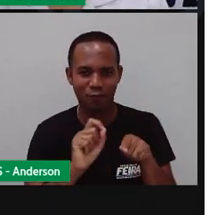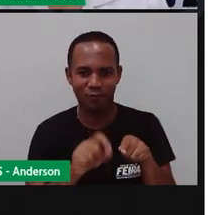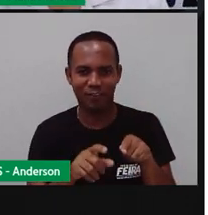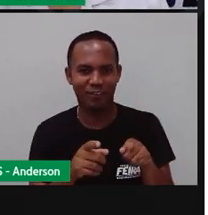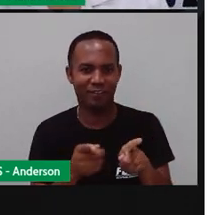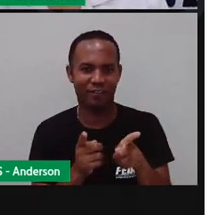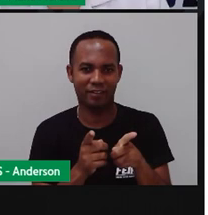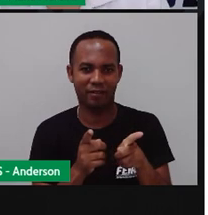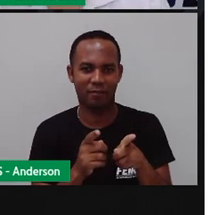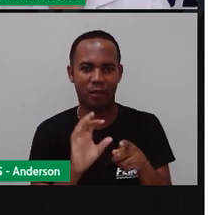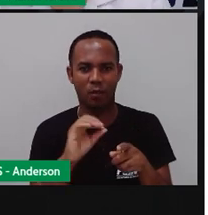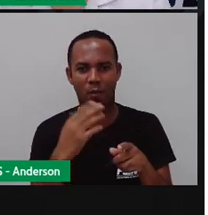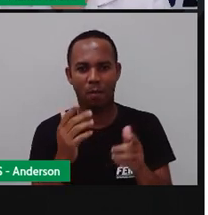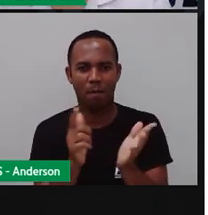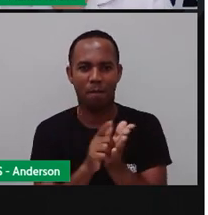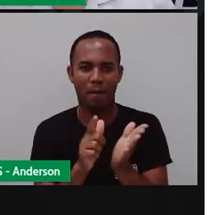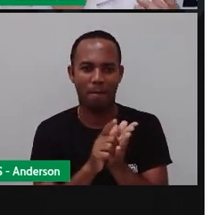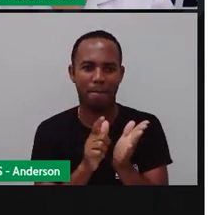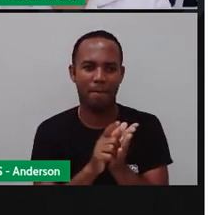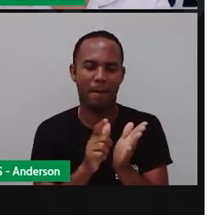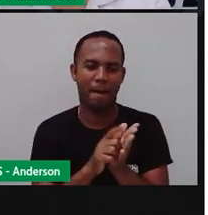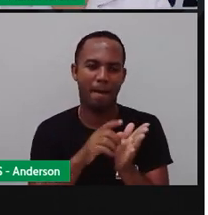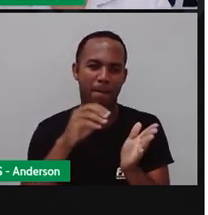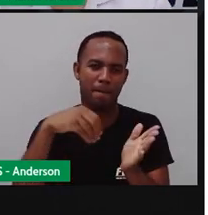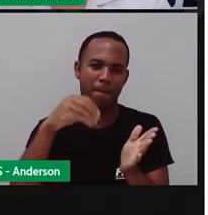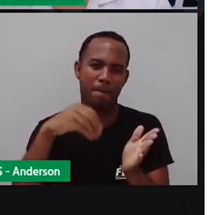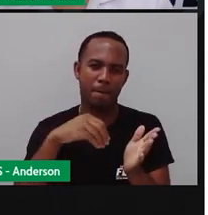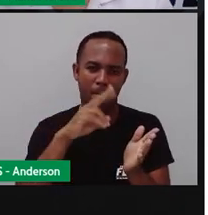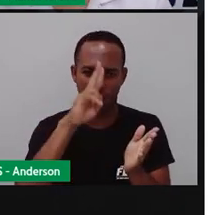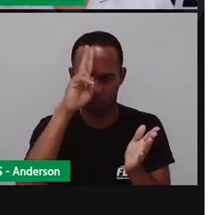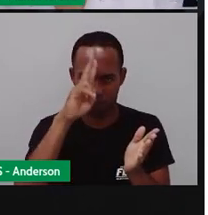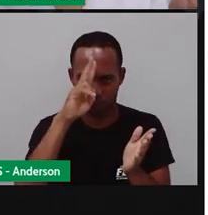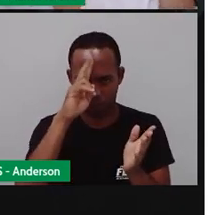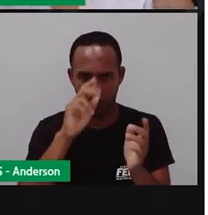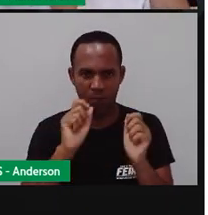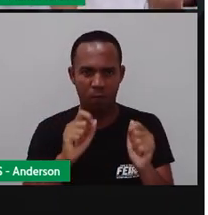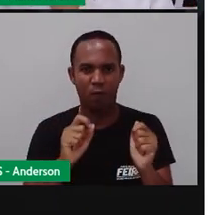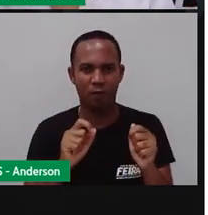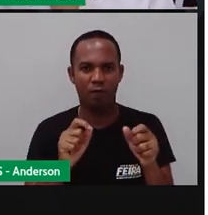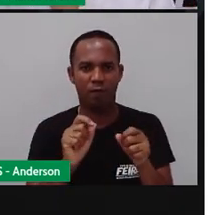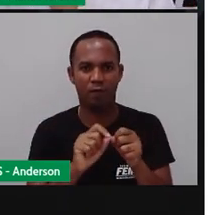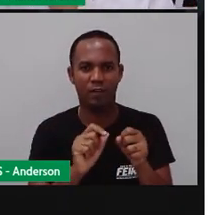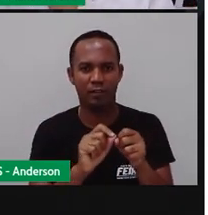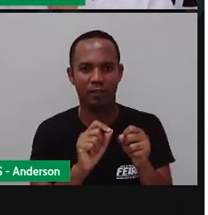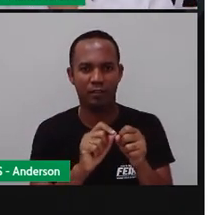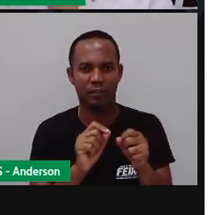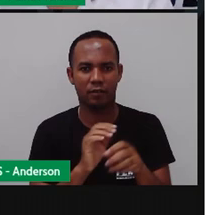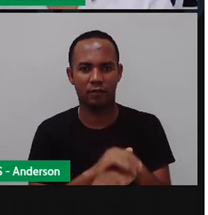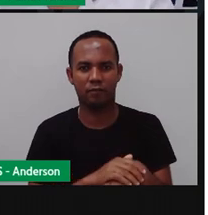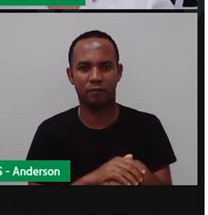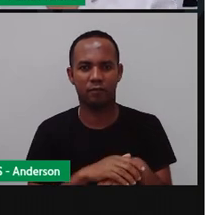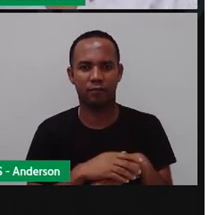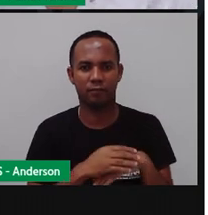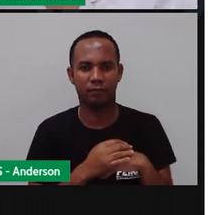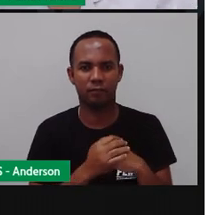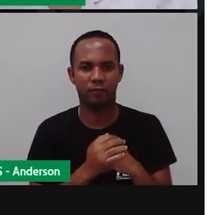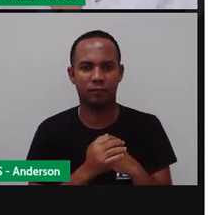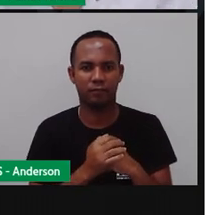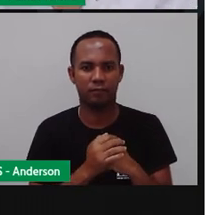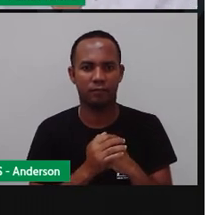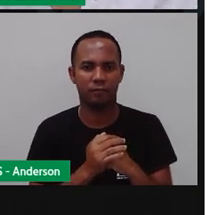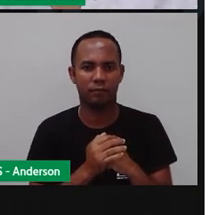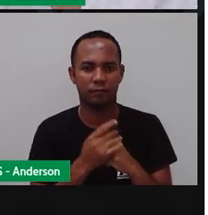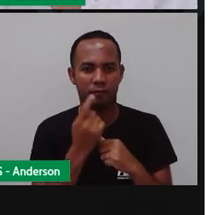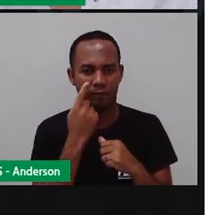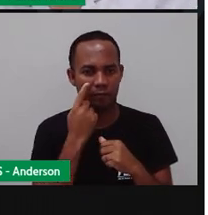pedaços de papelão Mas aí o papelão tem que ser um papelão bem resistente Para ele conseguir o que? Ficar em pézinho A prova é